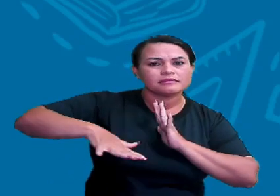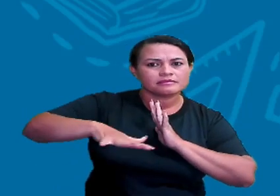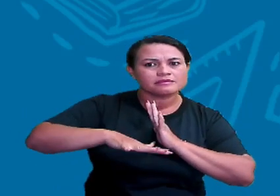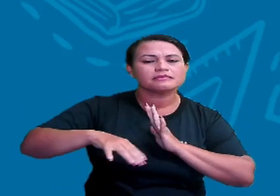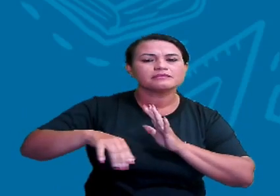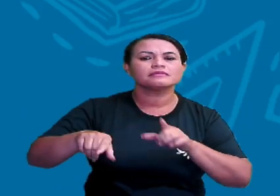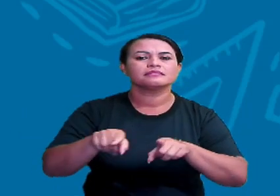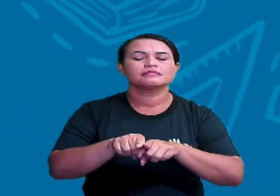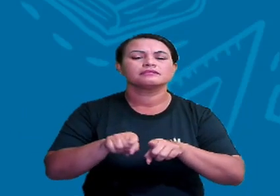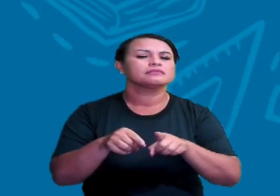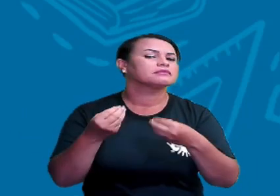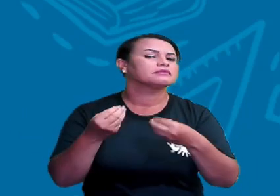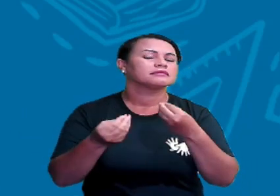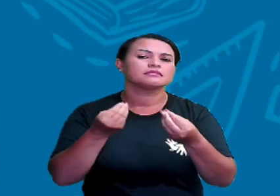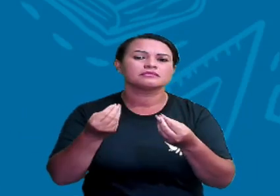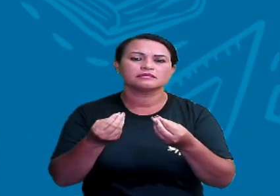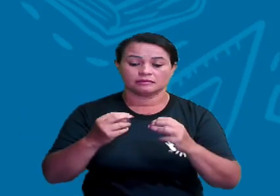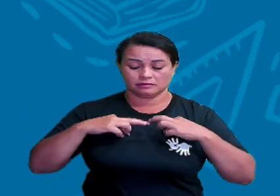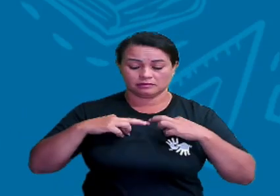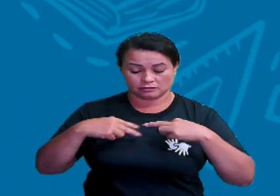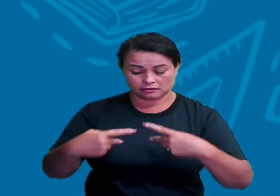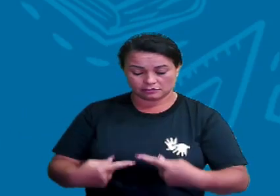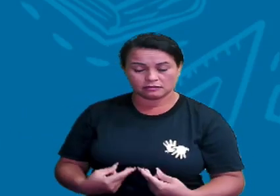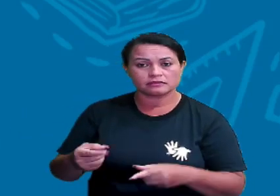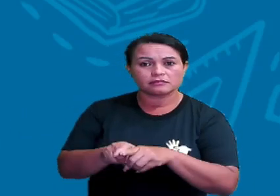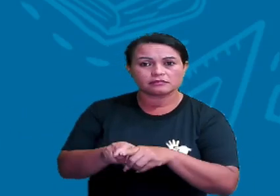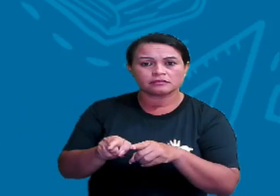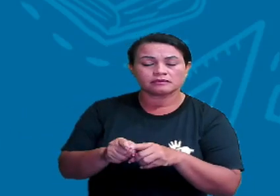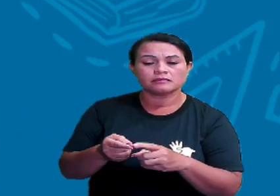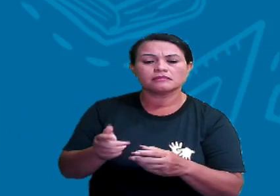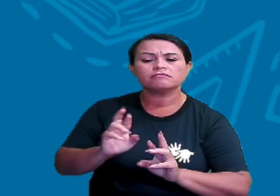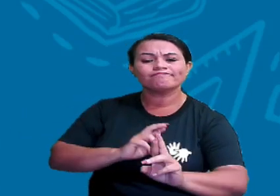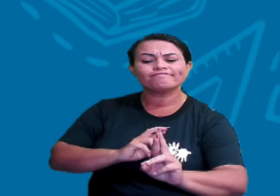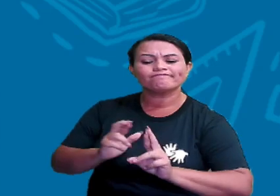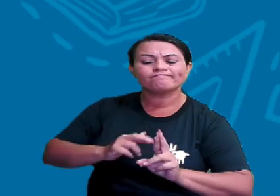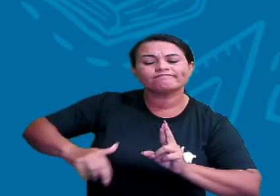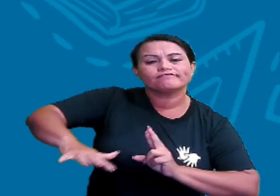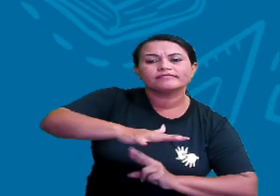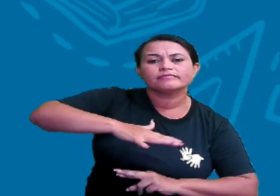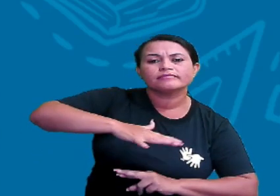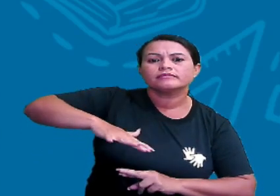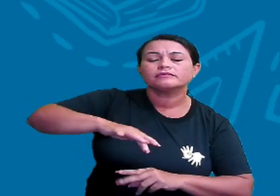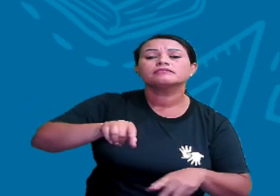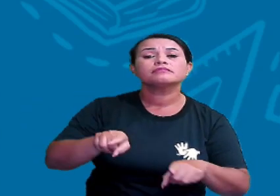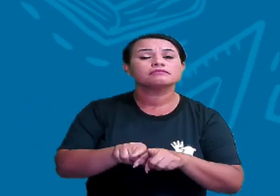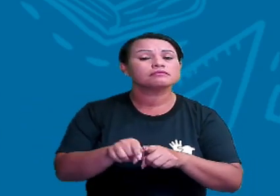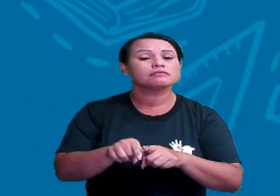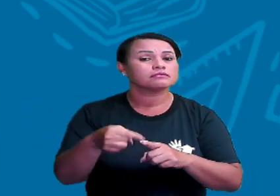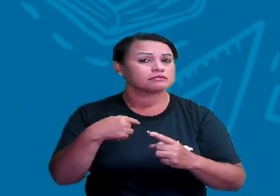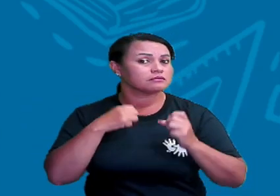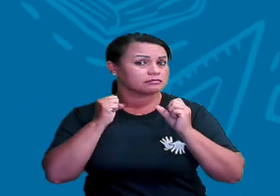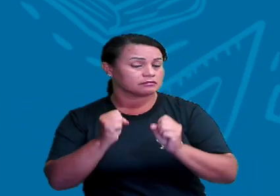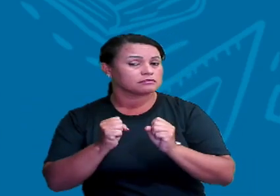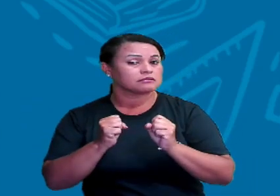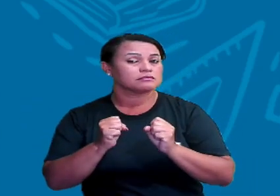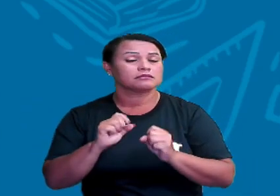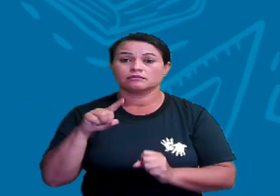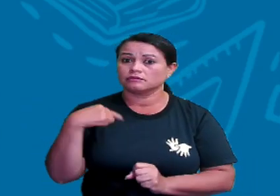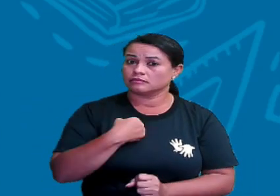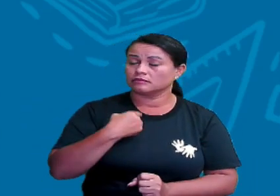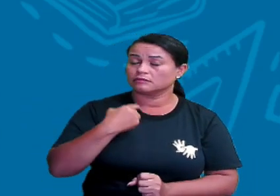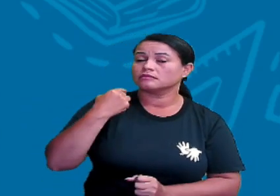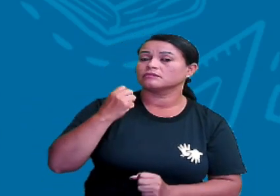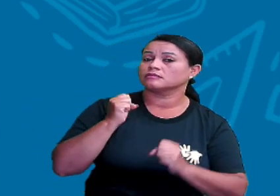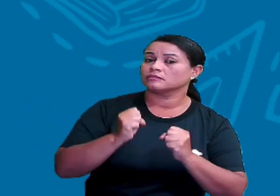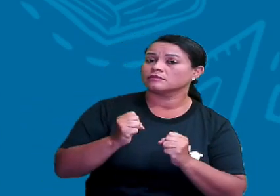eu preciso saber como o ser humano se relaciona nesse espaço geográfico para que a gente possa ver